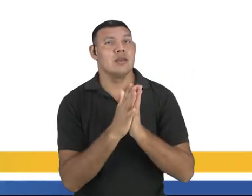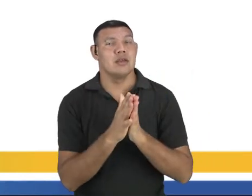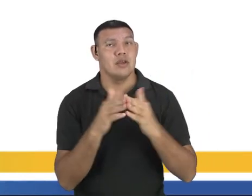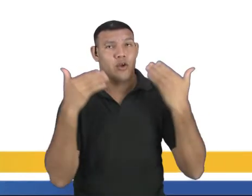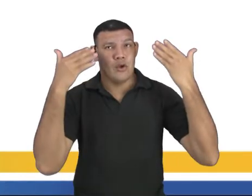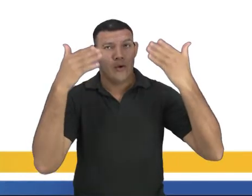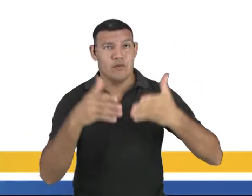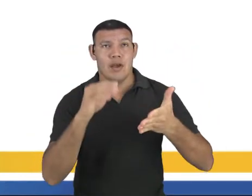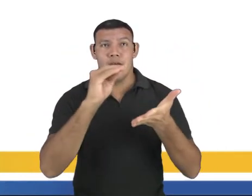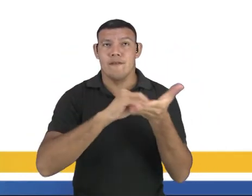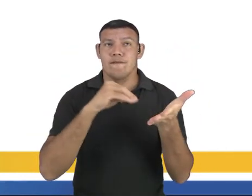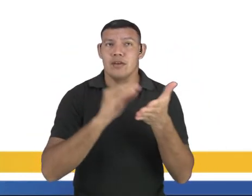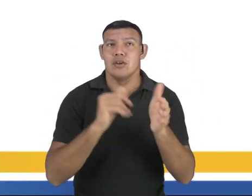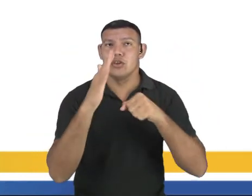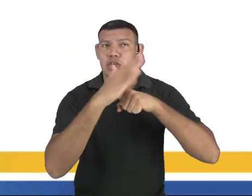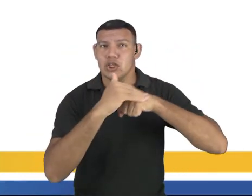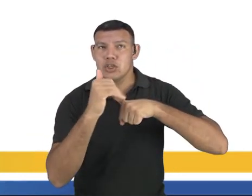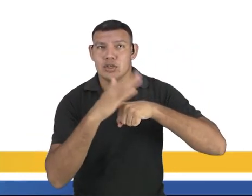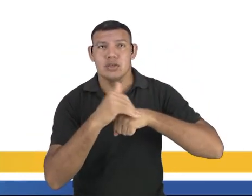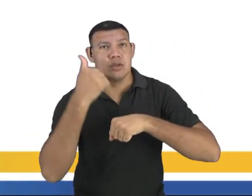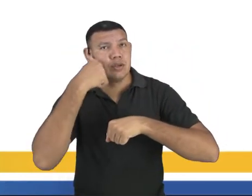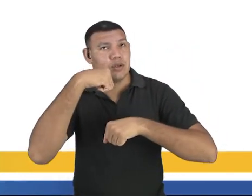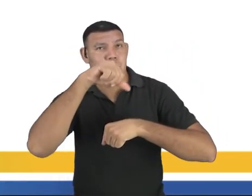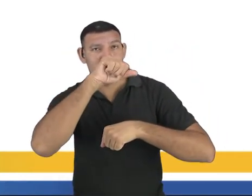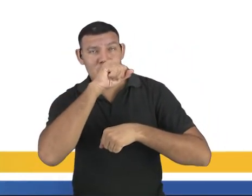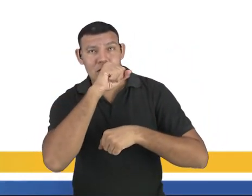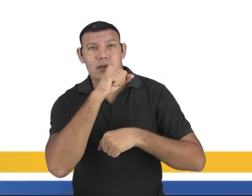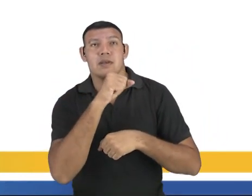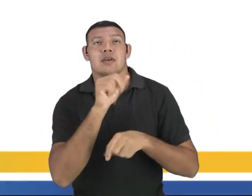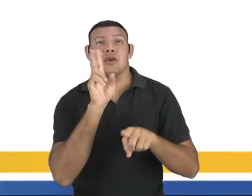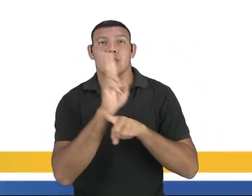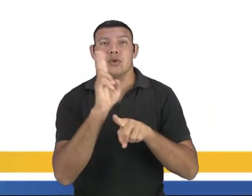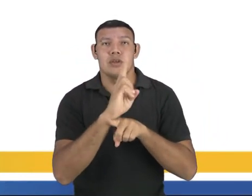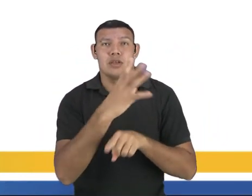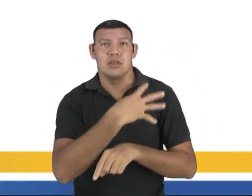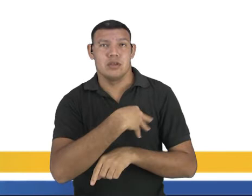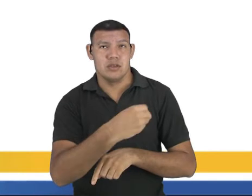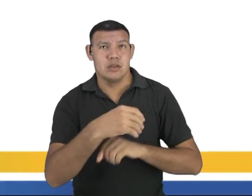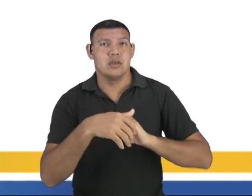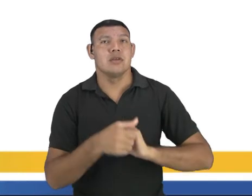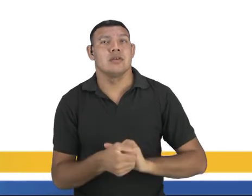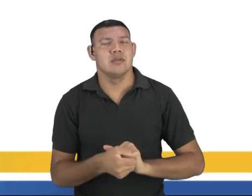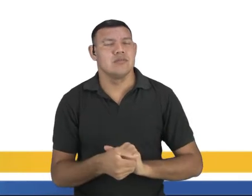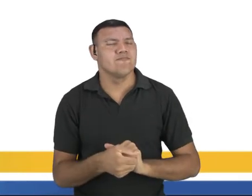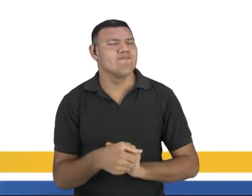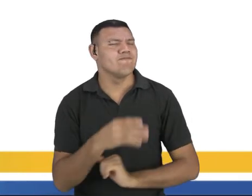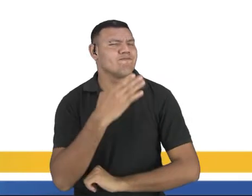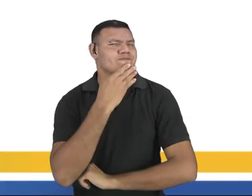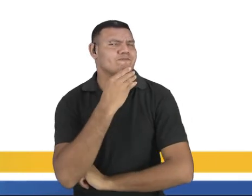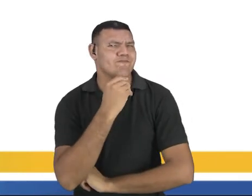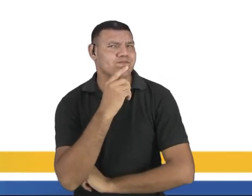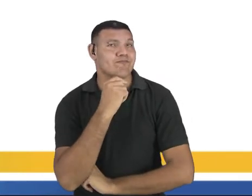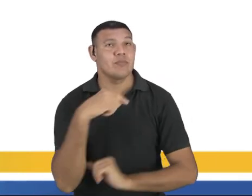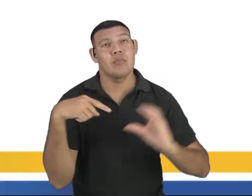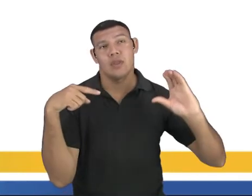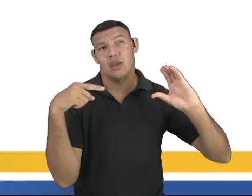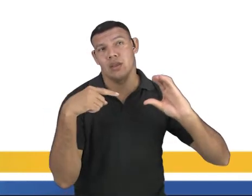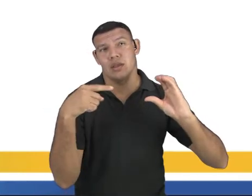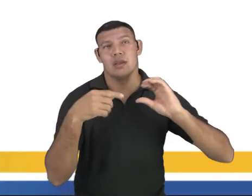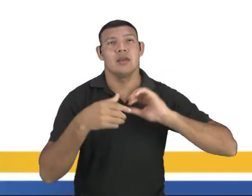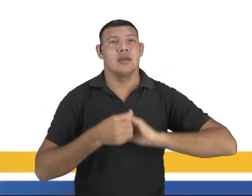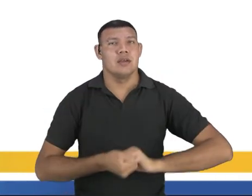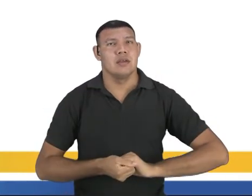evidenciar a ausência afetiva da mãe na criação do filho. Os versos evidenciam isso. Letra C,